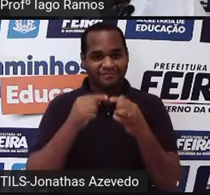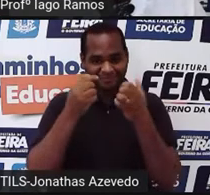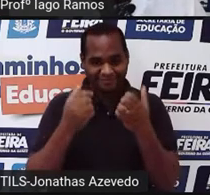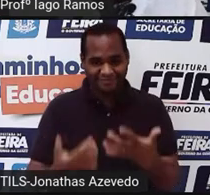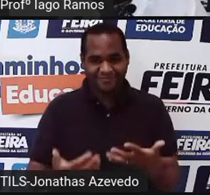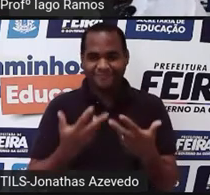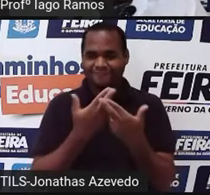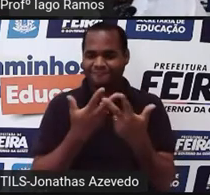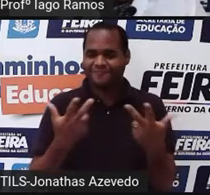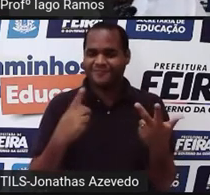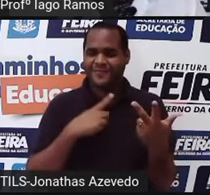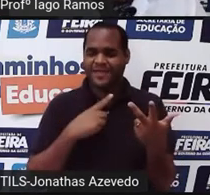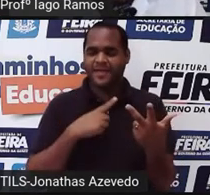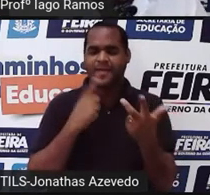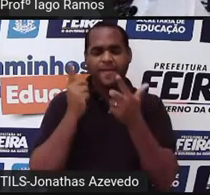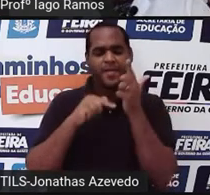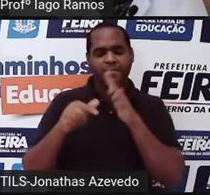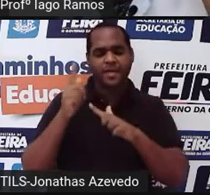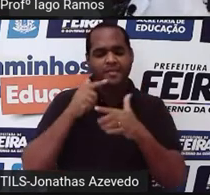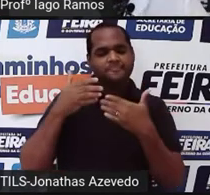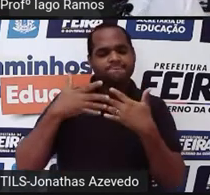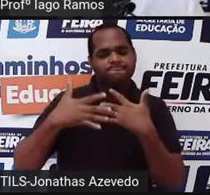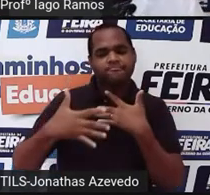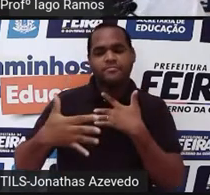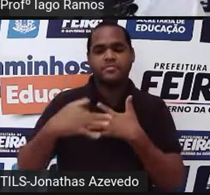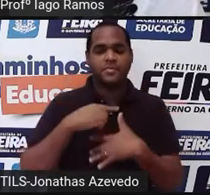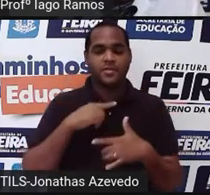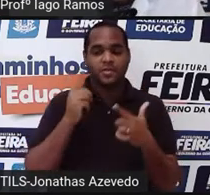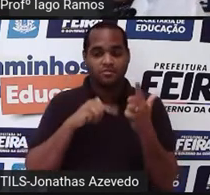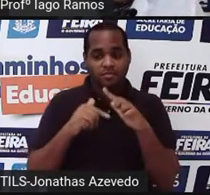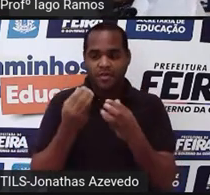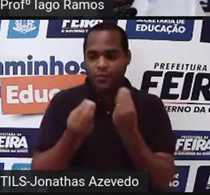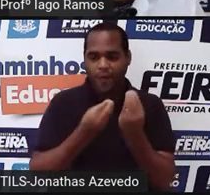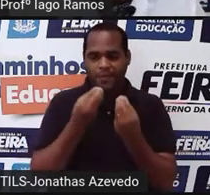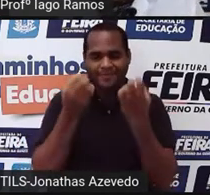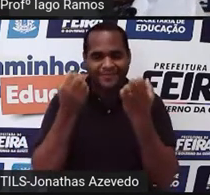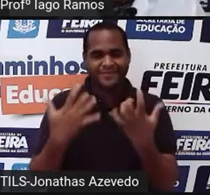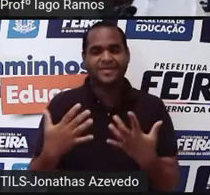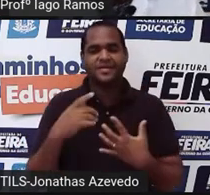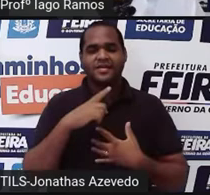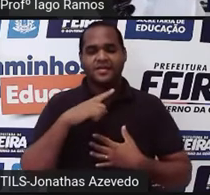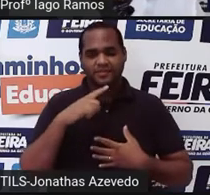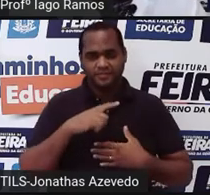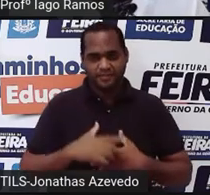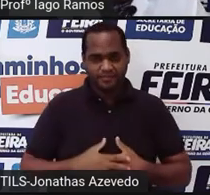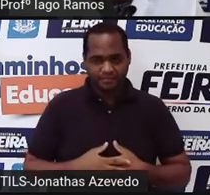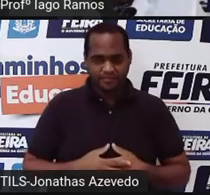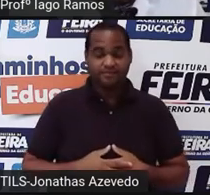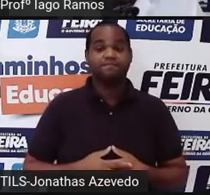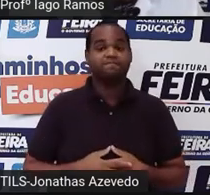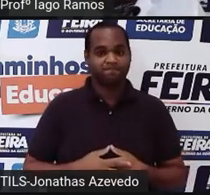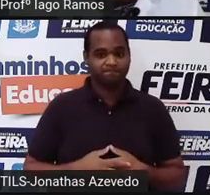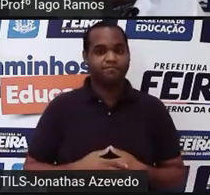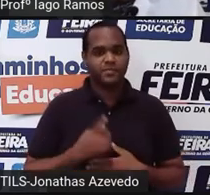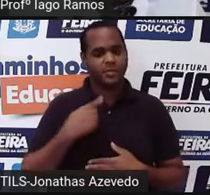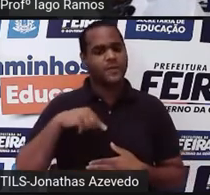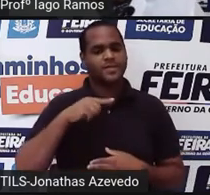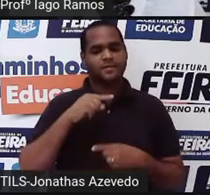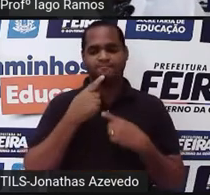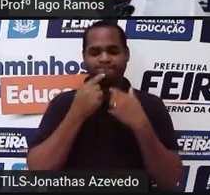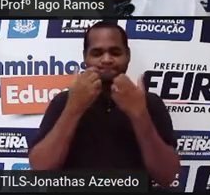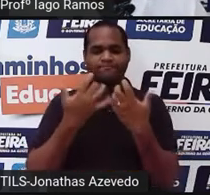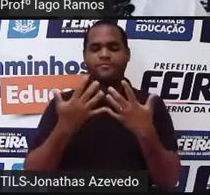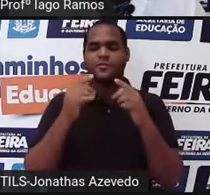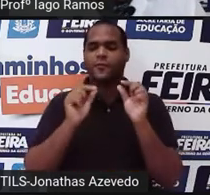a gente agora entrar no que de fato a gente está falando nessa aula, né? O que é que nós estamos falando aqui?